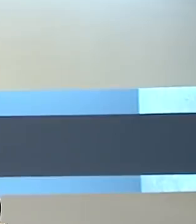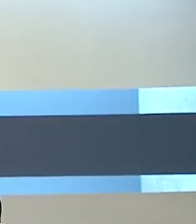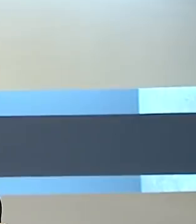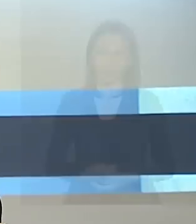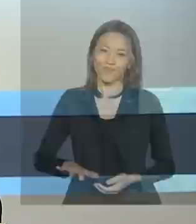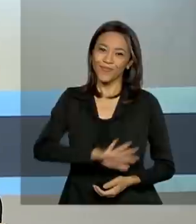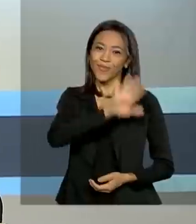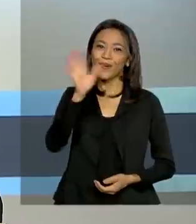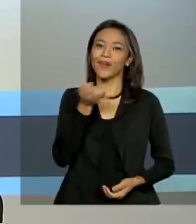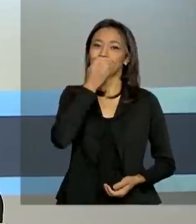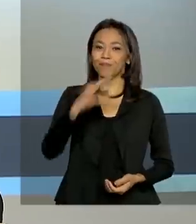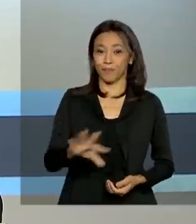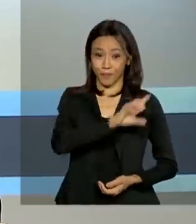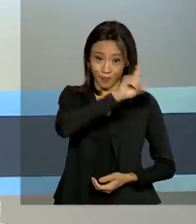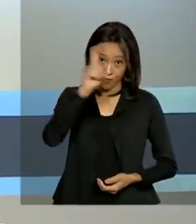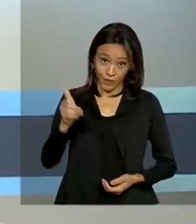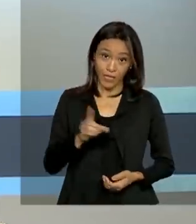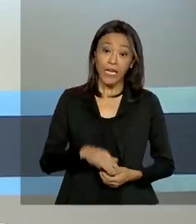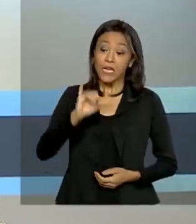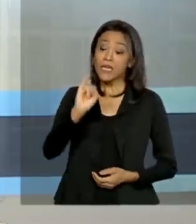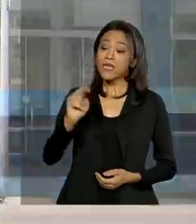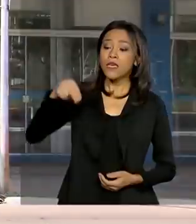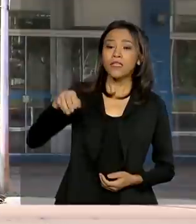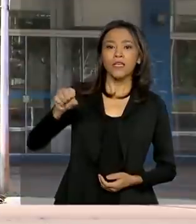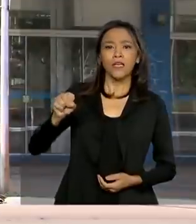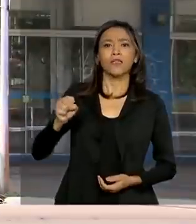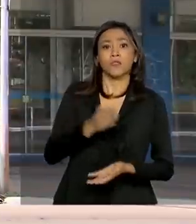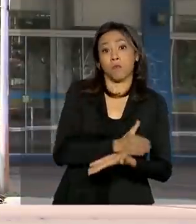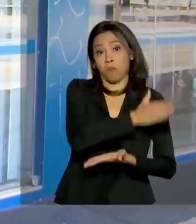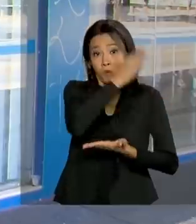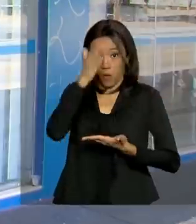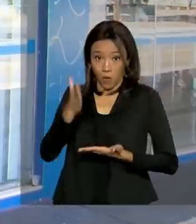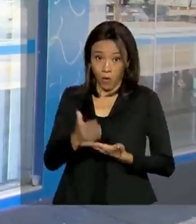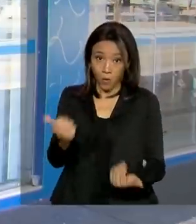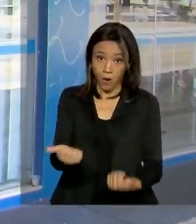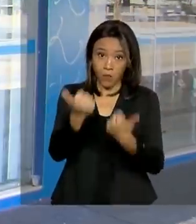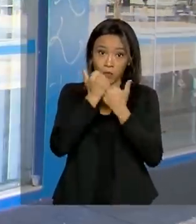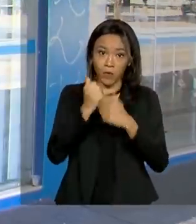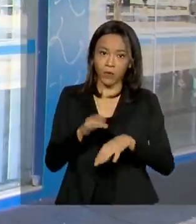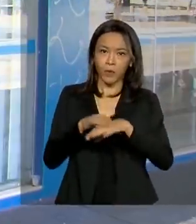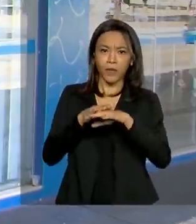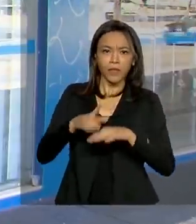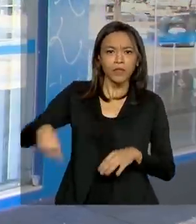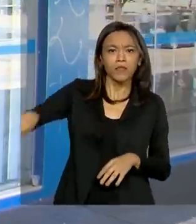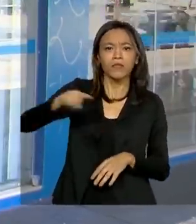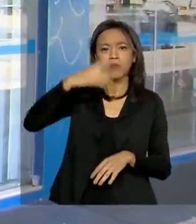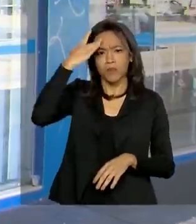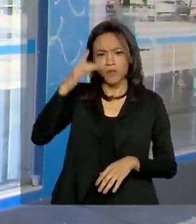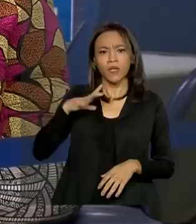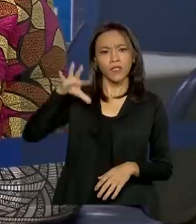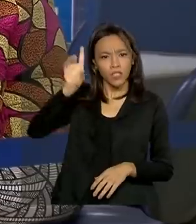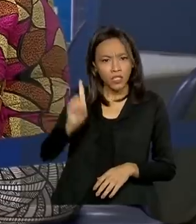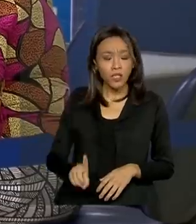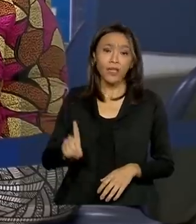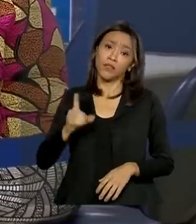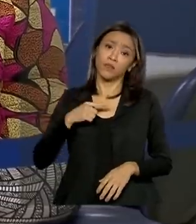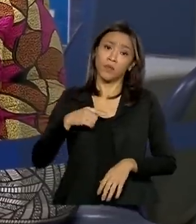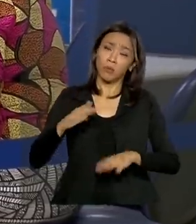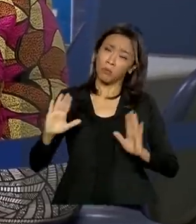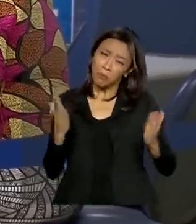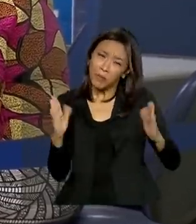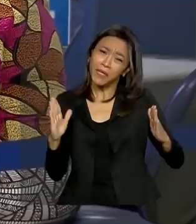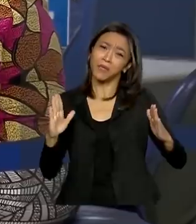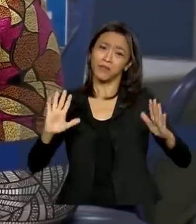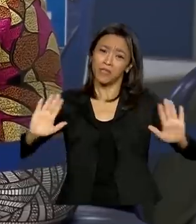Olá, bom dia. INSS prorroga auxílio doença de beneficiários enquanto durar o fechamento das agências